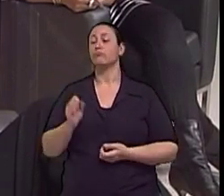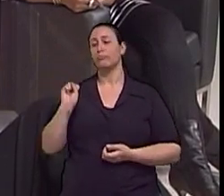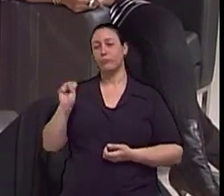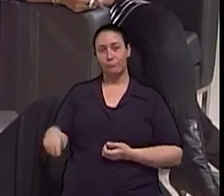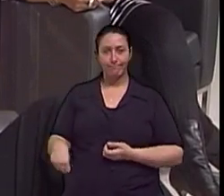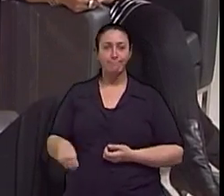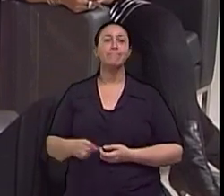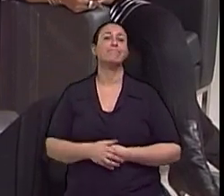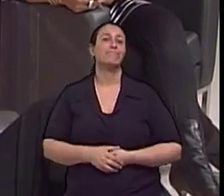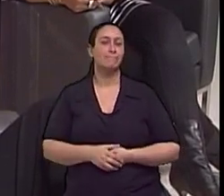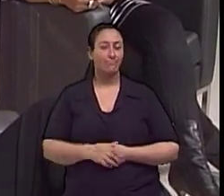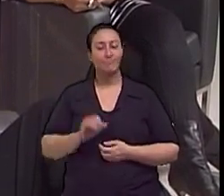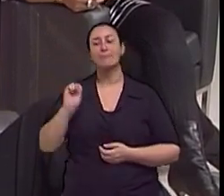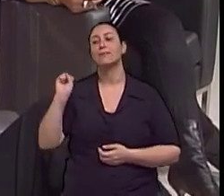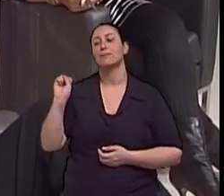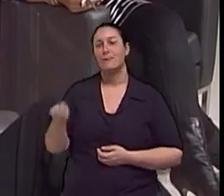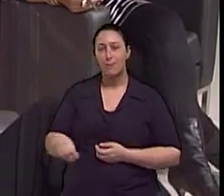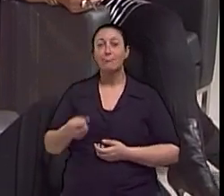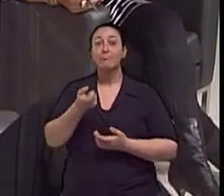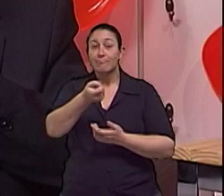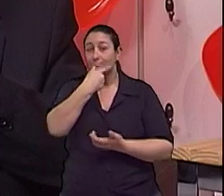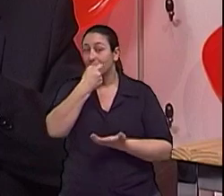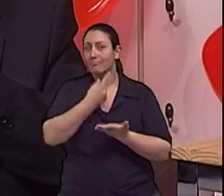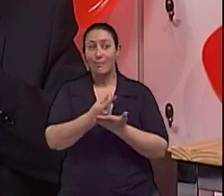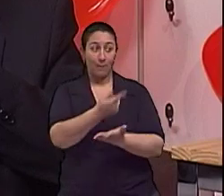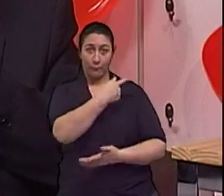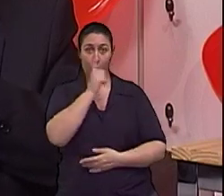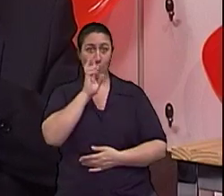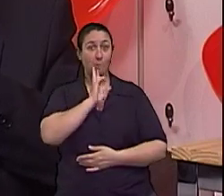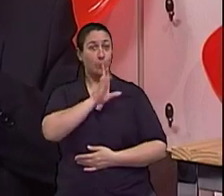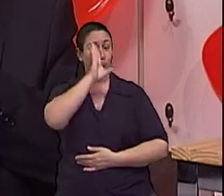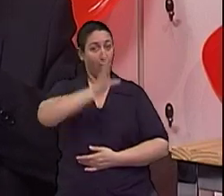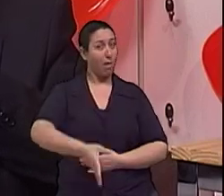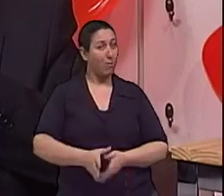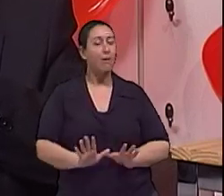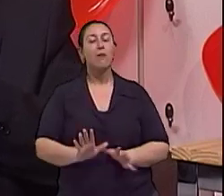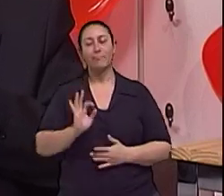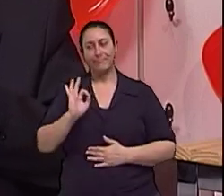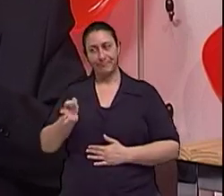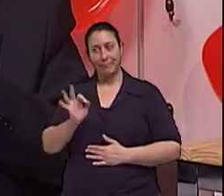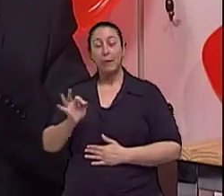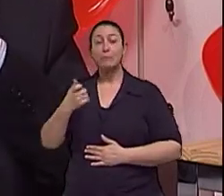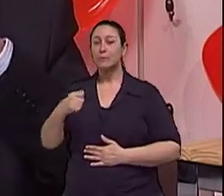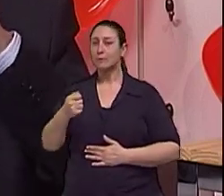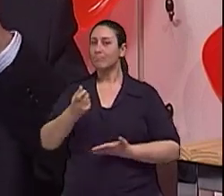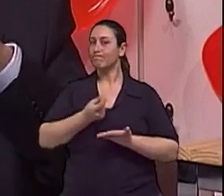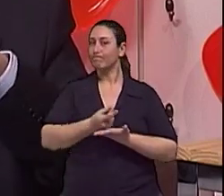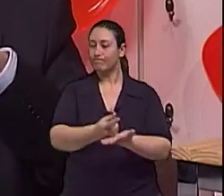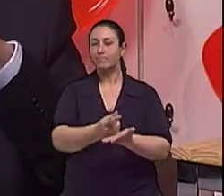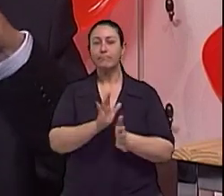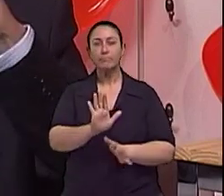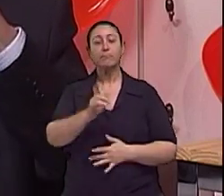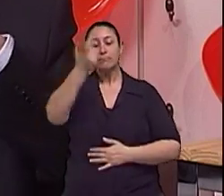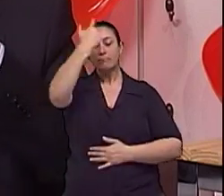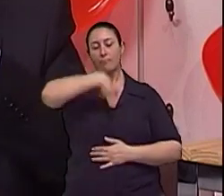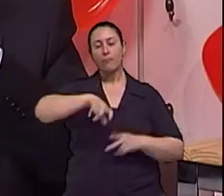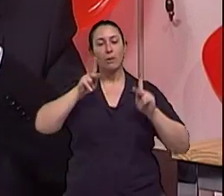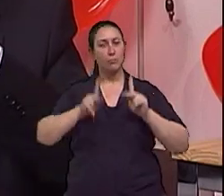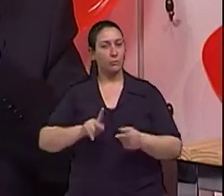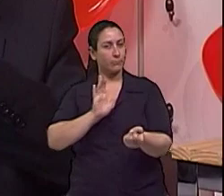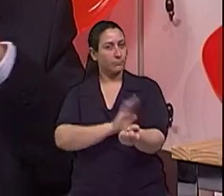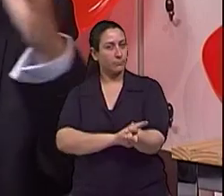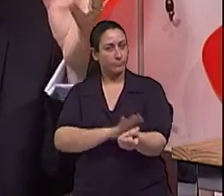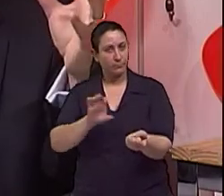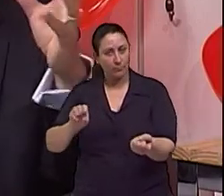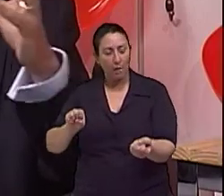Vai. Vai? Vai, na realidade é assim. A resposta foi direta, vai, vai ter. Vai ter. É, hipertenso, a não ser que tenha,